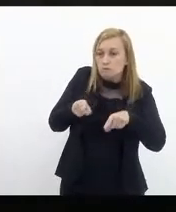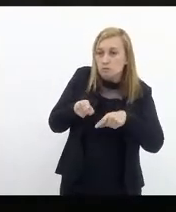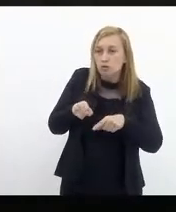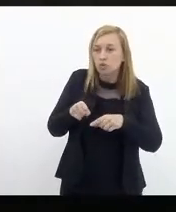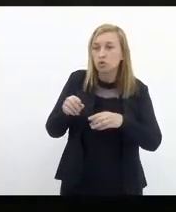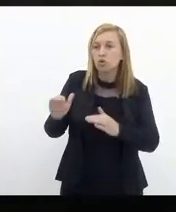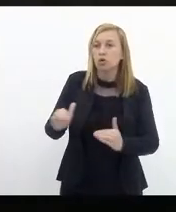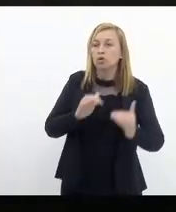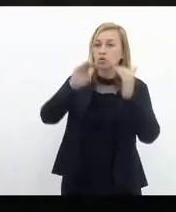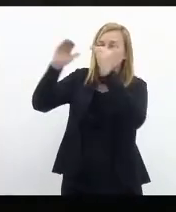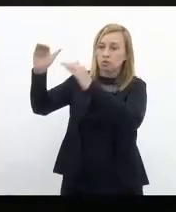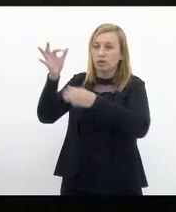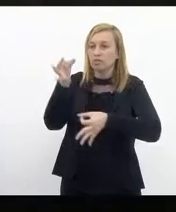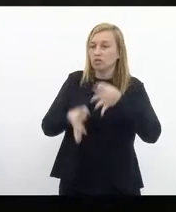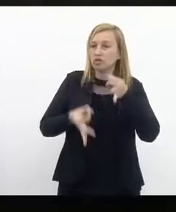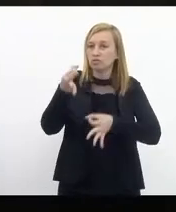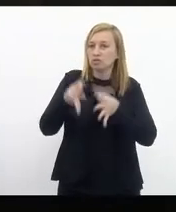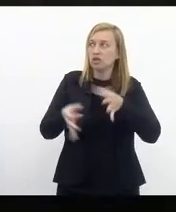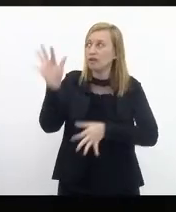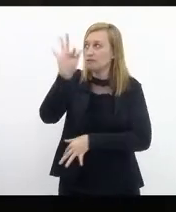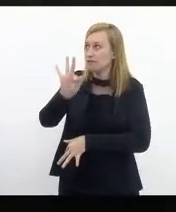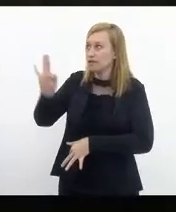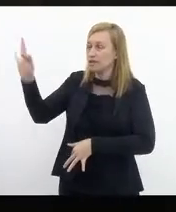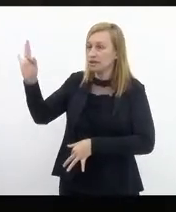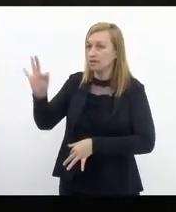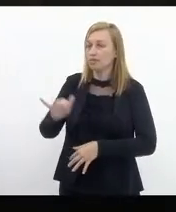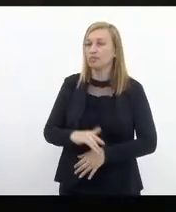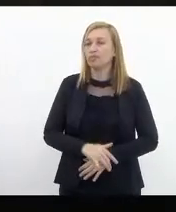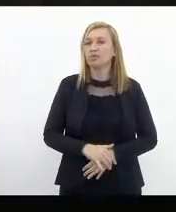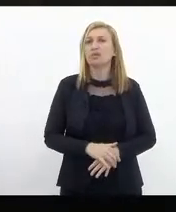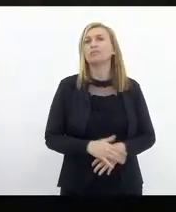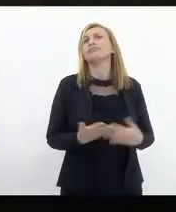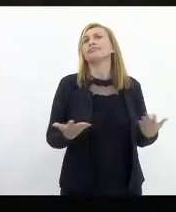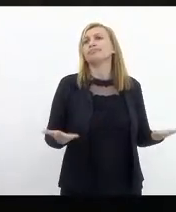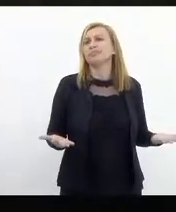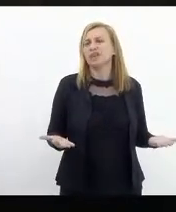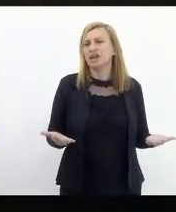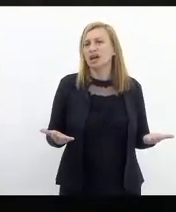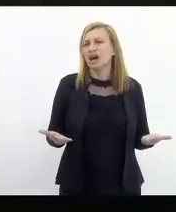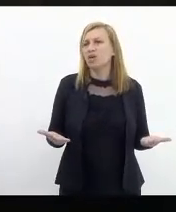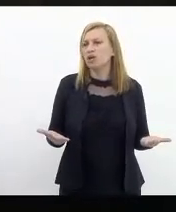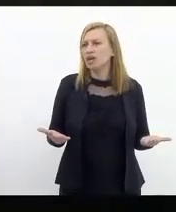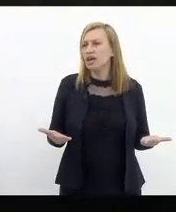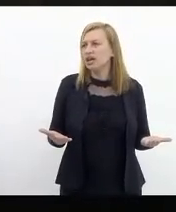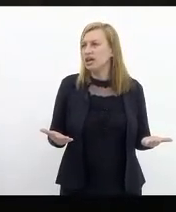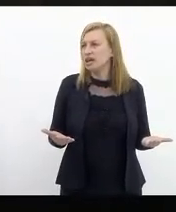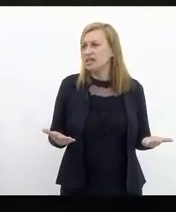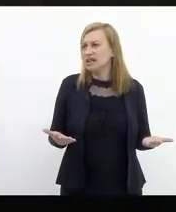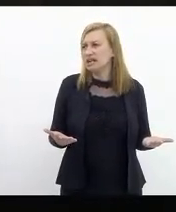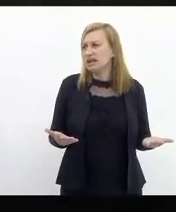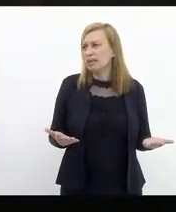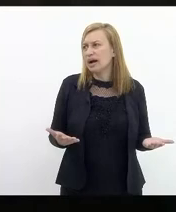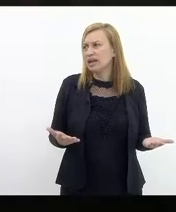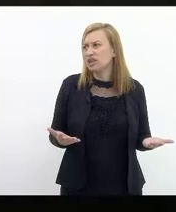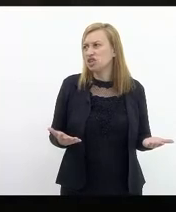Supremo Tribunal Federal. É, assim, de uma tamanha